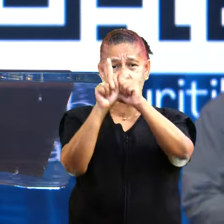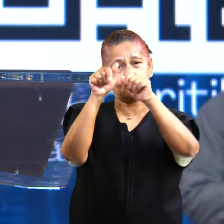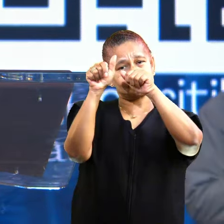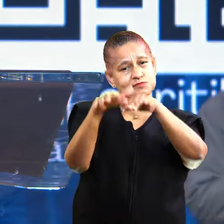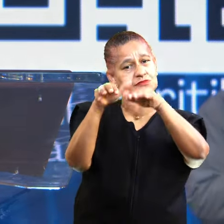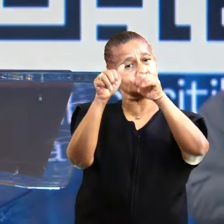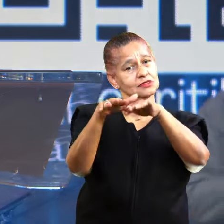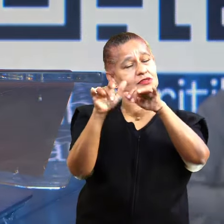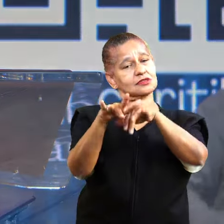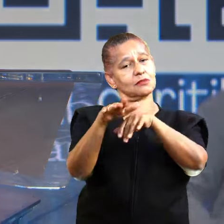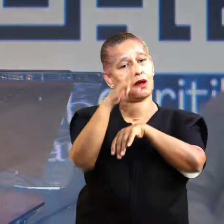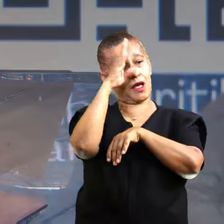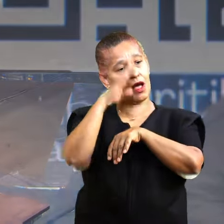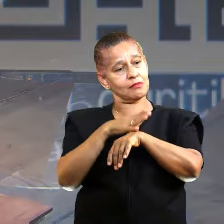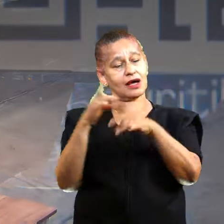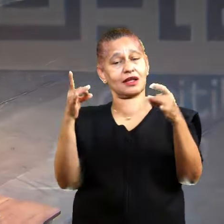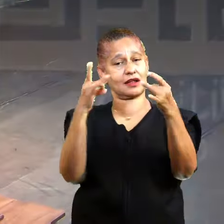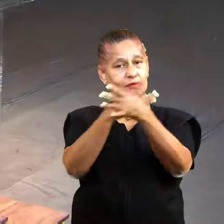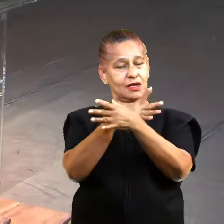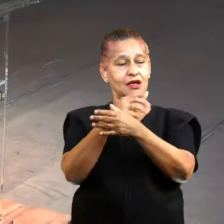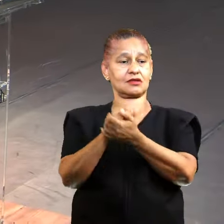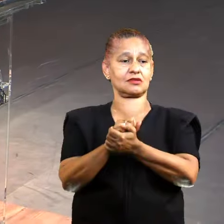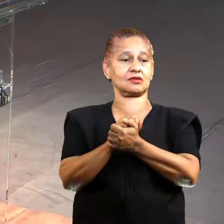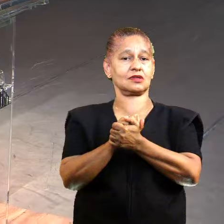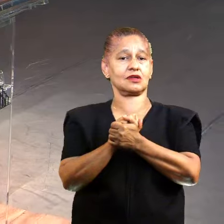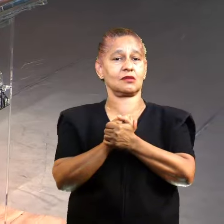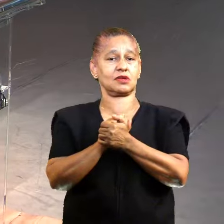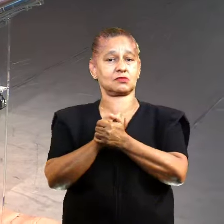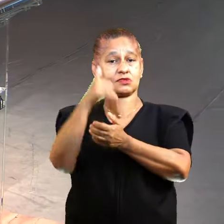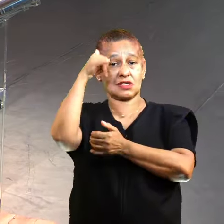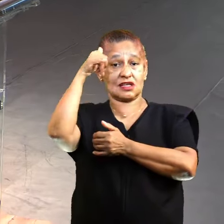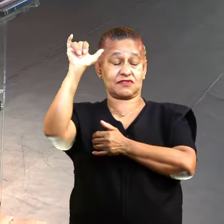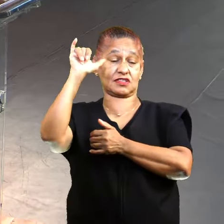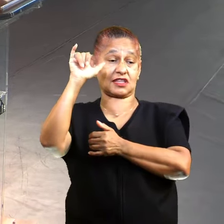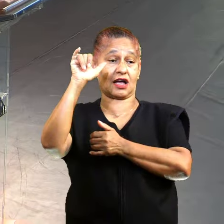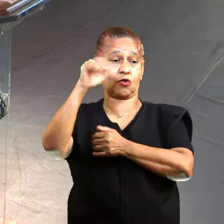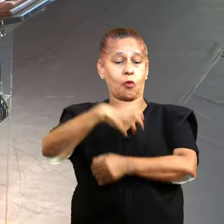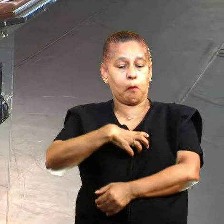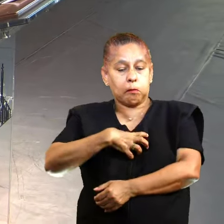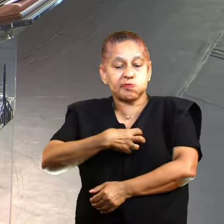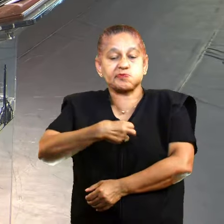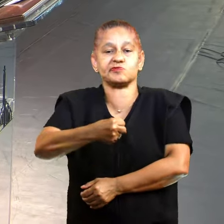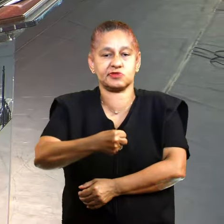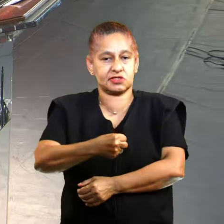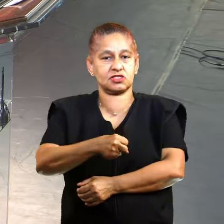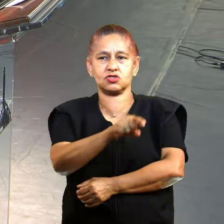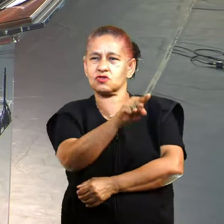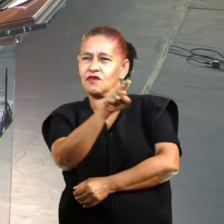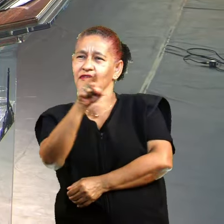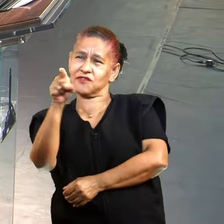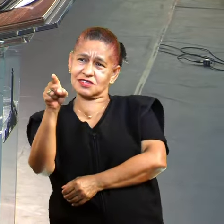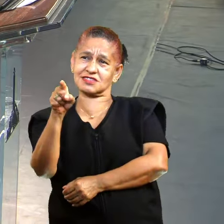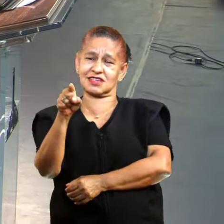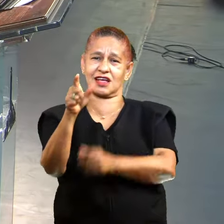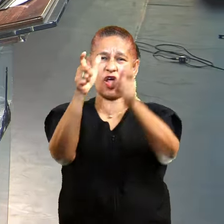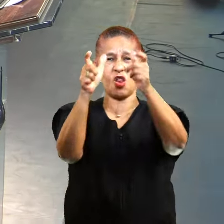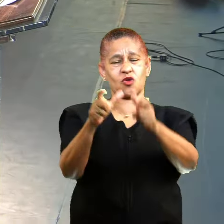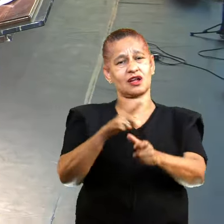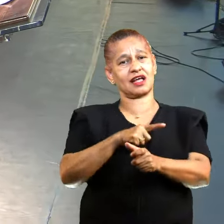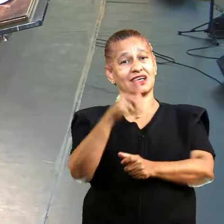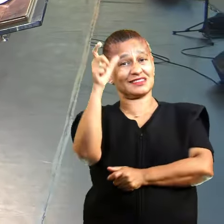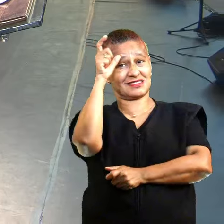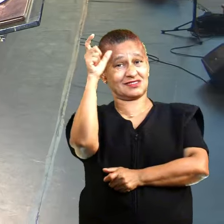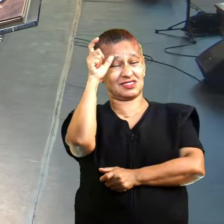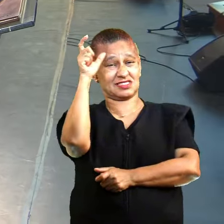setembro amarelo, o mês da prevenção ao suicídio. E onde quer que você esteja, se Satanás tenha